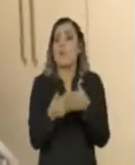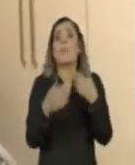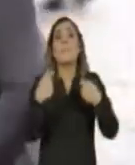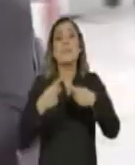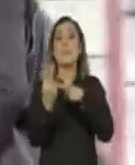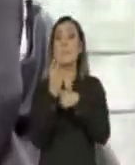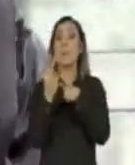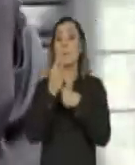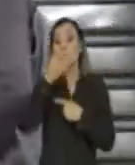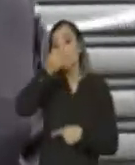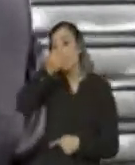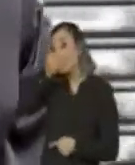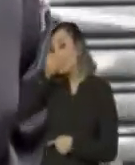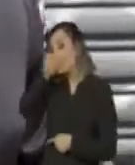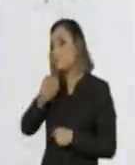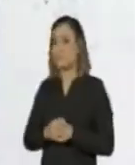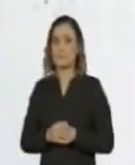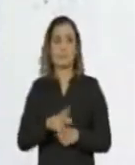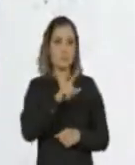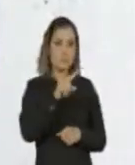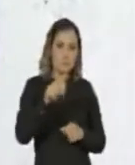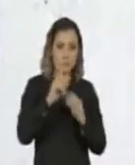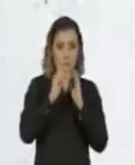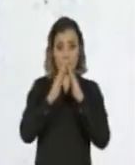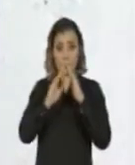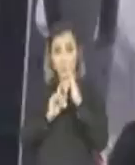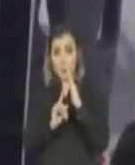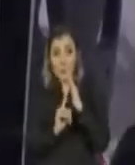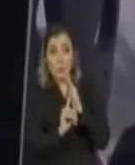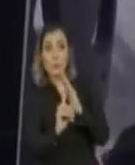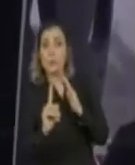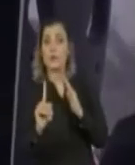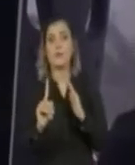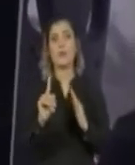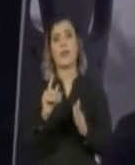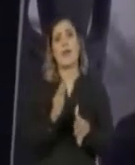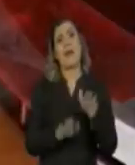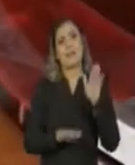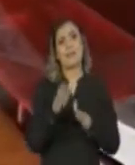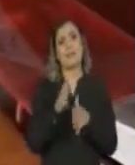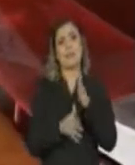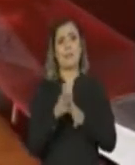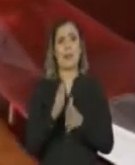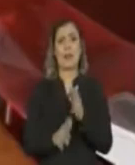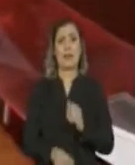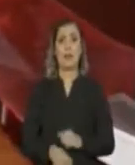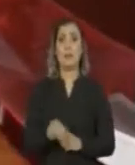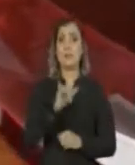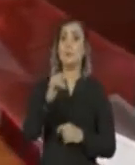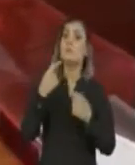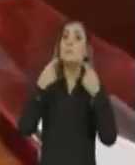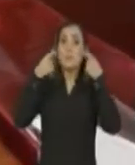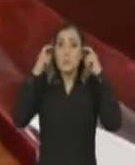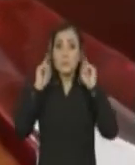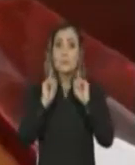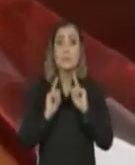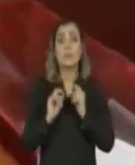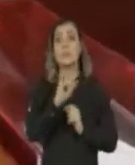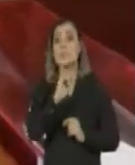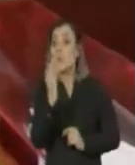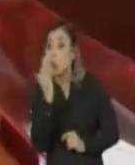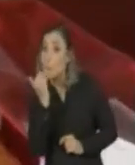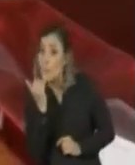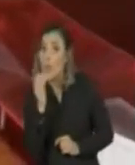narinas e a boca. Se estiver fora do lugar, a máscara mais atrapalha do que ajuda. Quando for tirar para comer